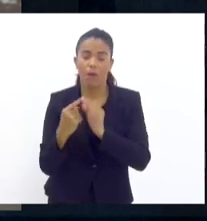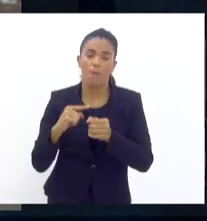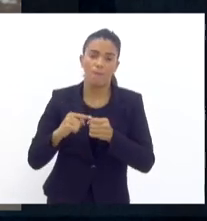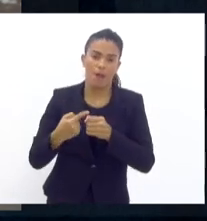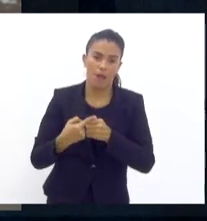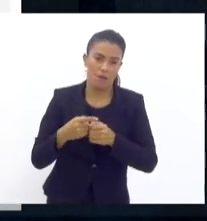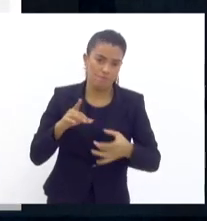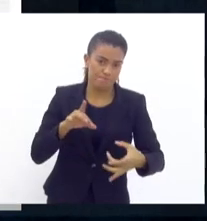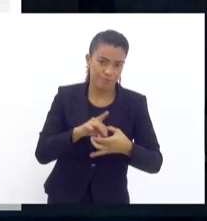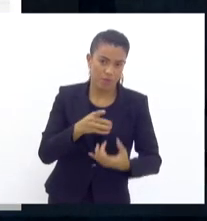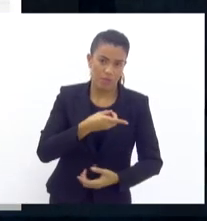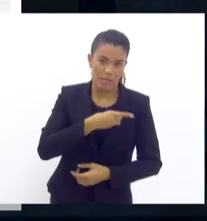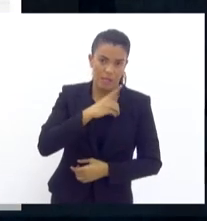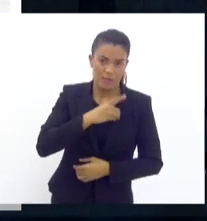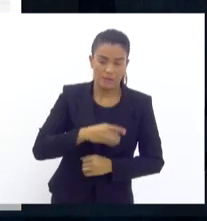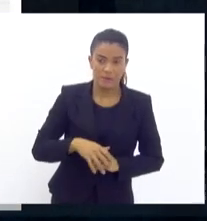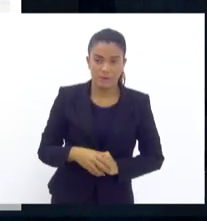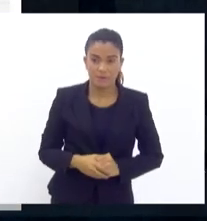Pode passar.